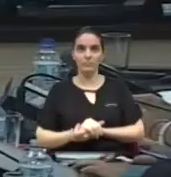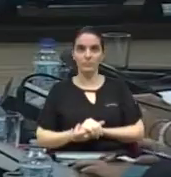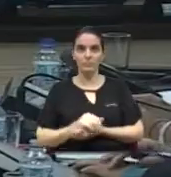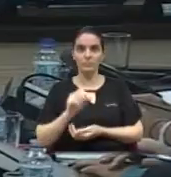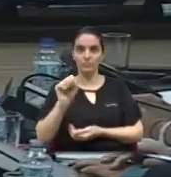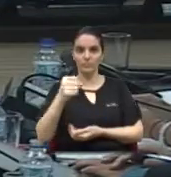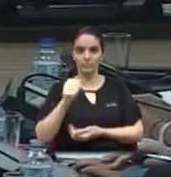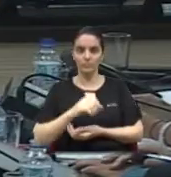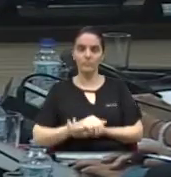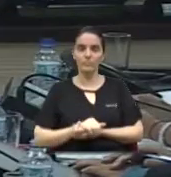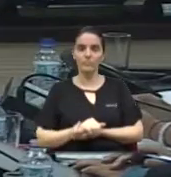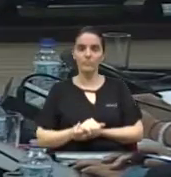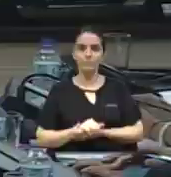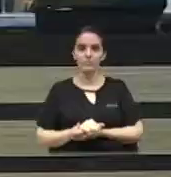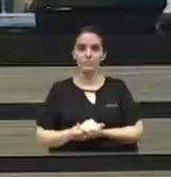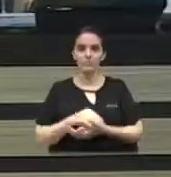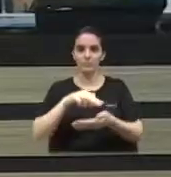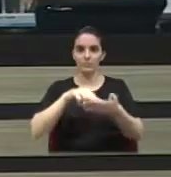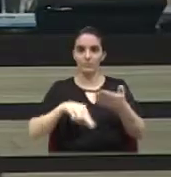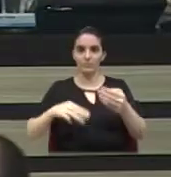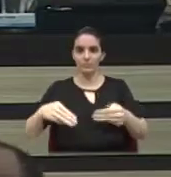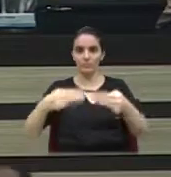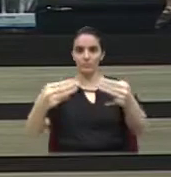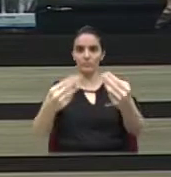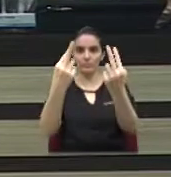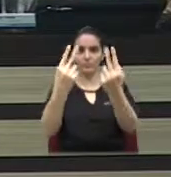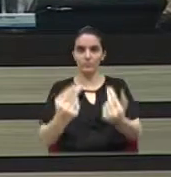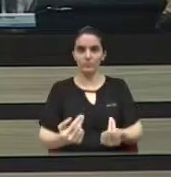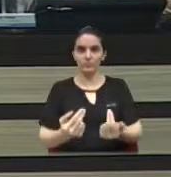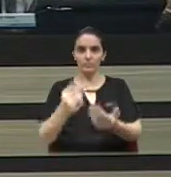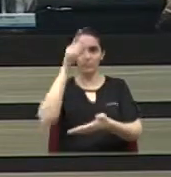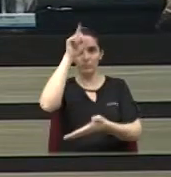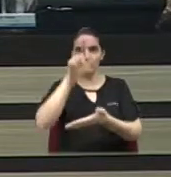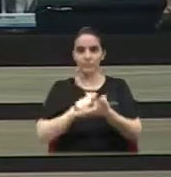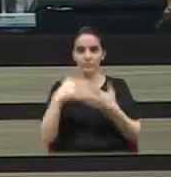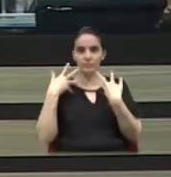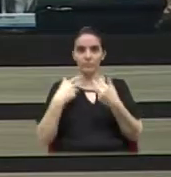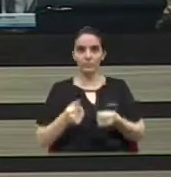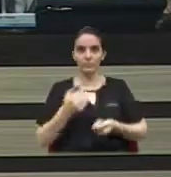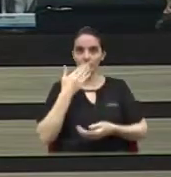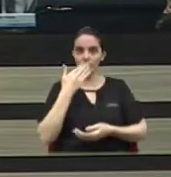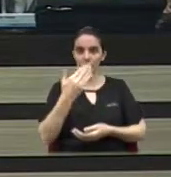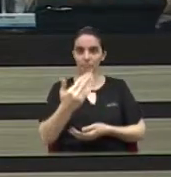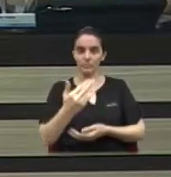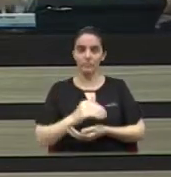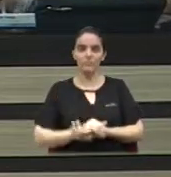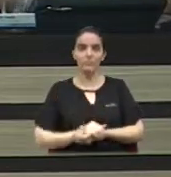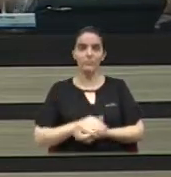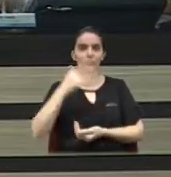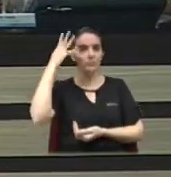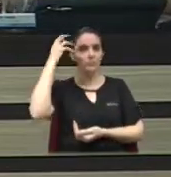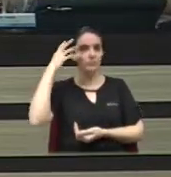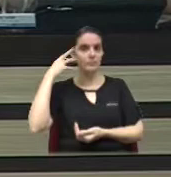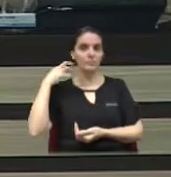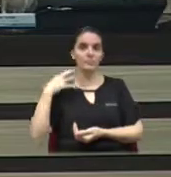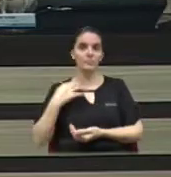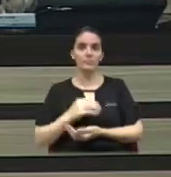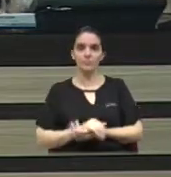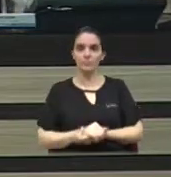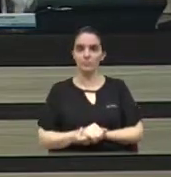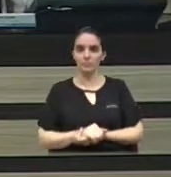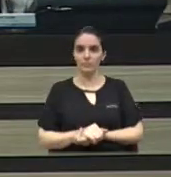Sim, presidente. A leitura das moções conforme foi deliberado pelos líderes. Questão de ordem, senhor presidente. Uma questão de ordem, vereadora